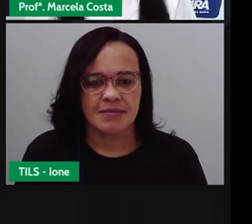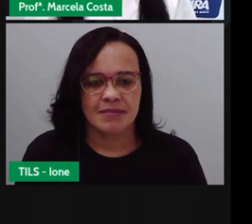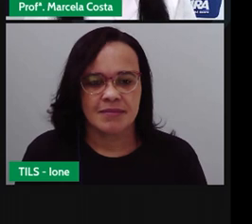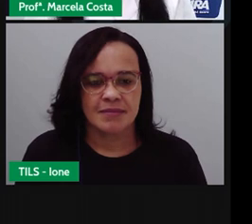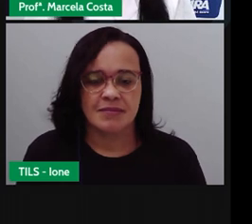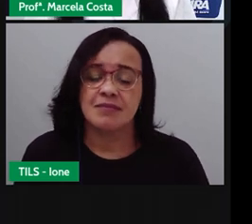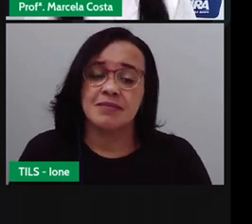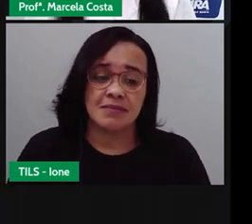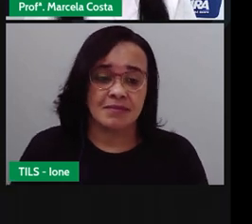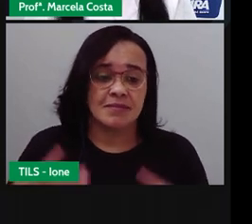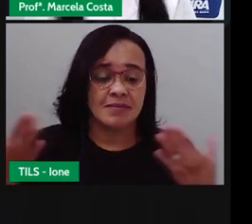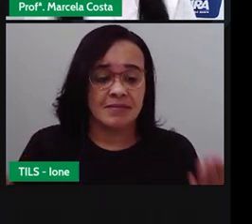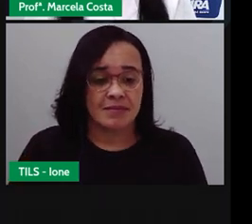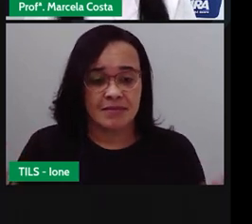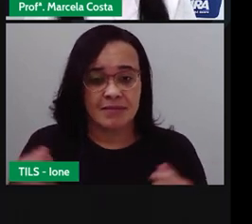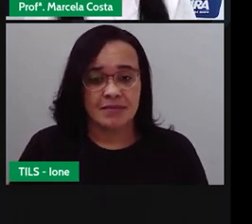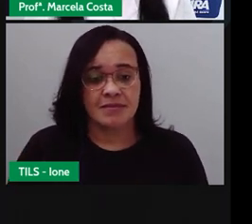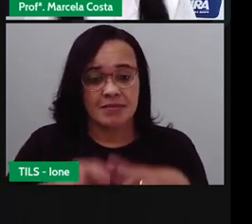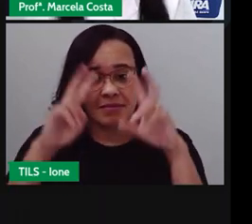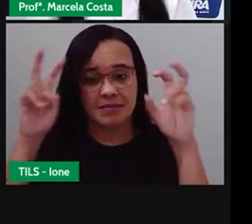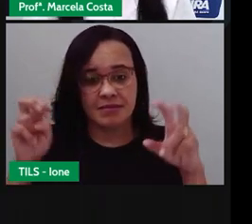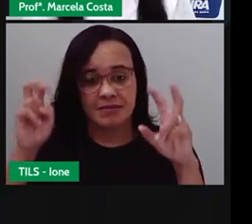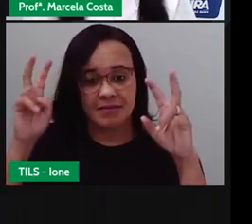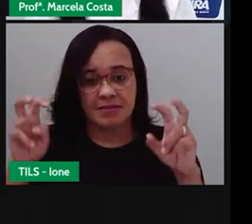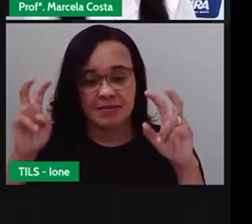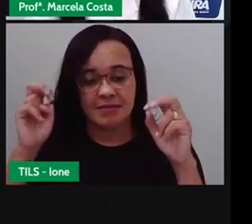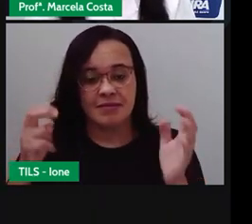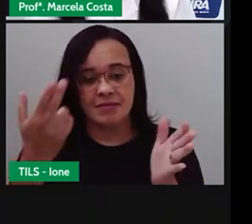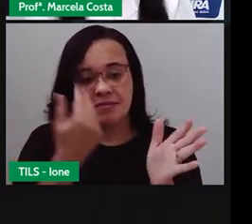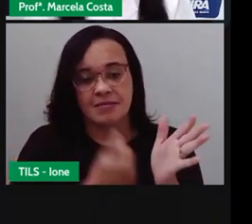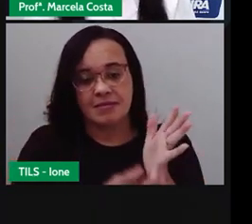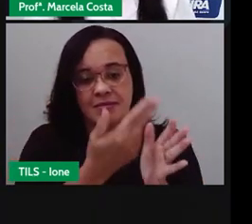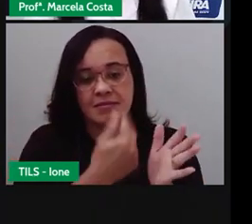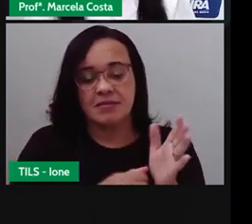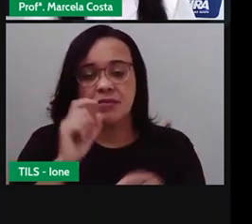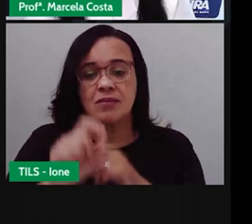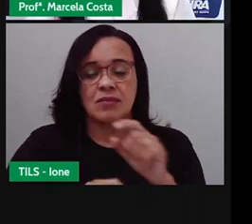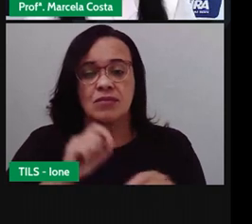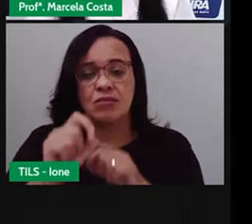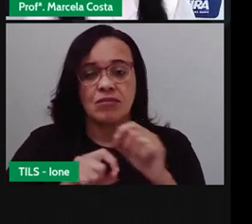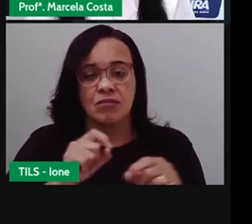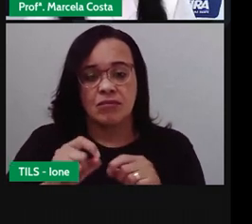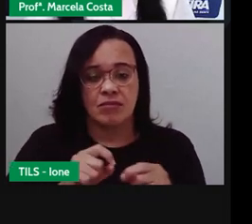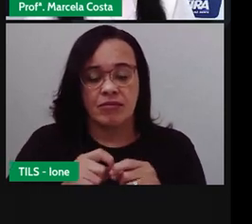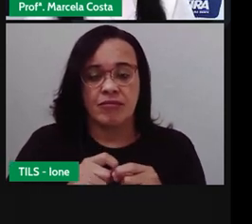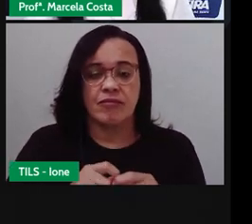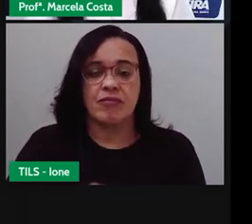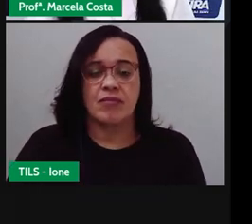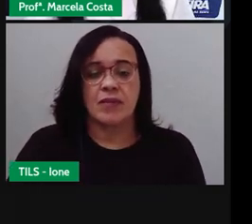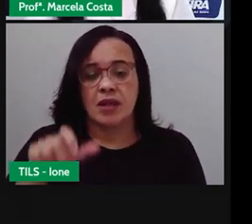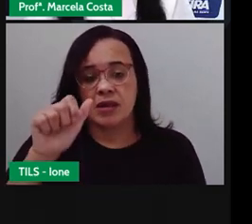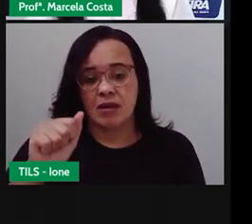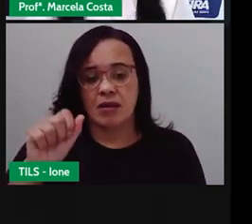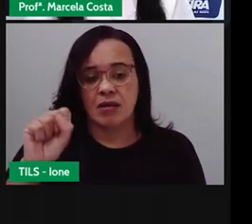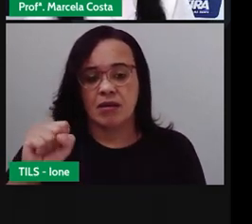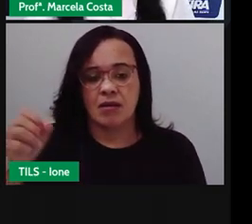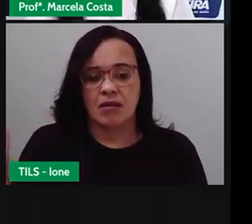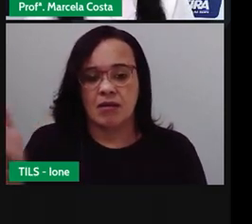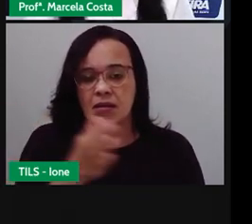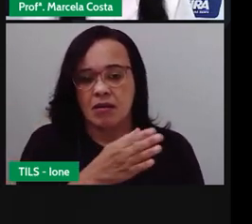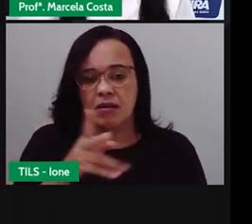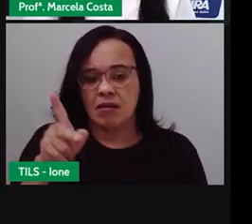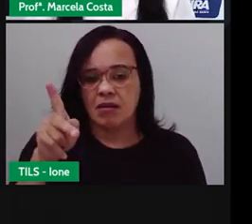Então, nessa literatura, o título é As Proezas de João Grilo.